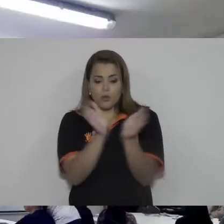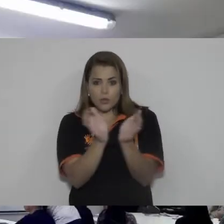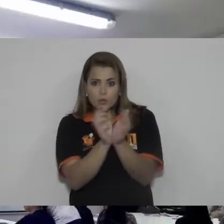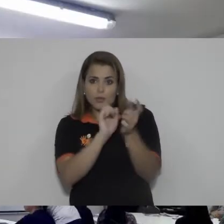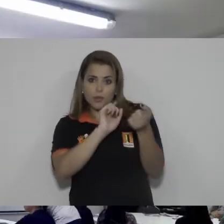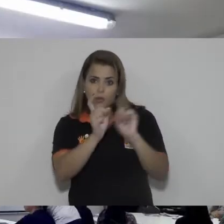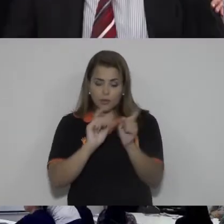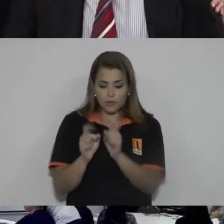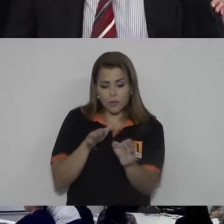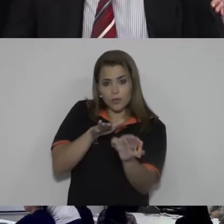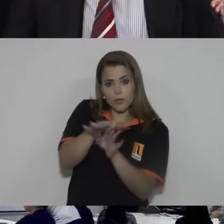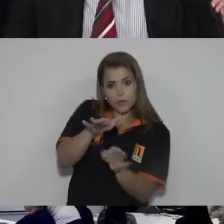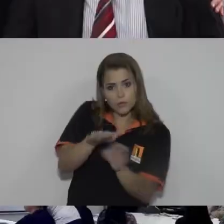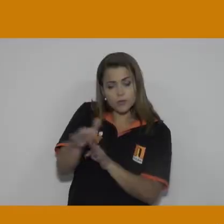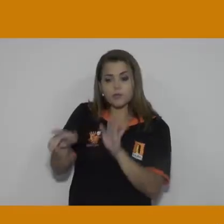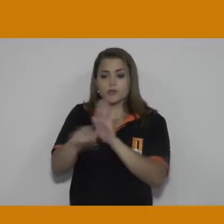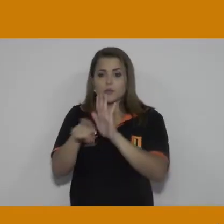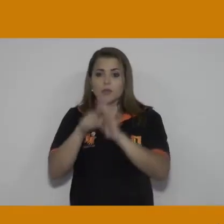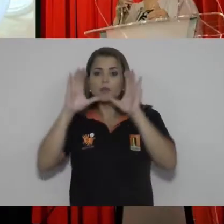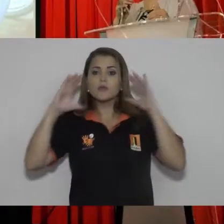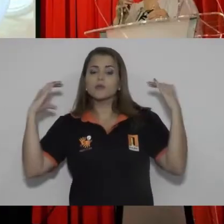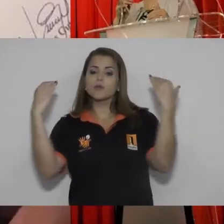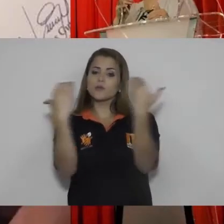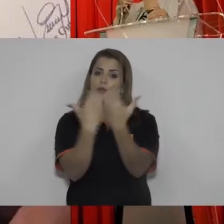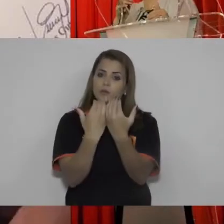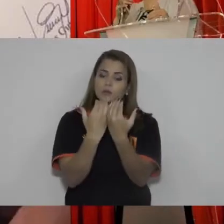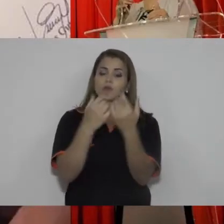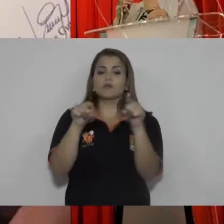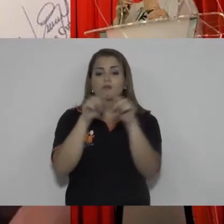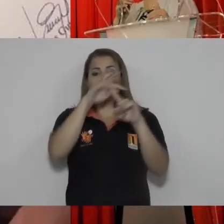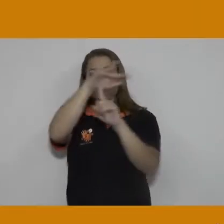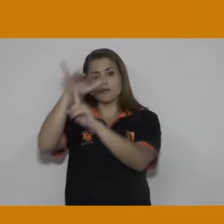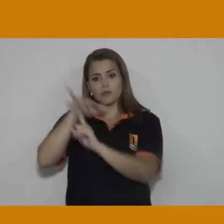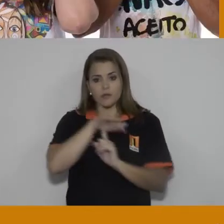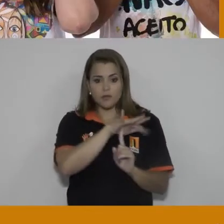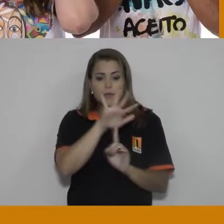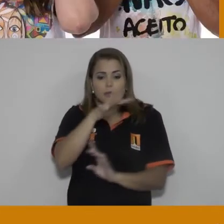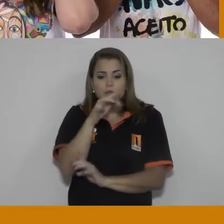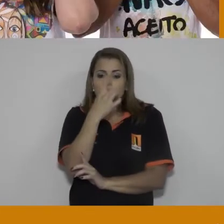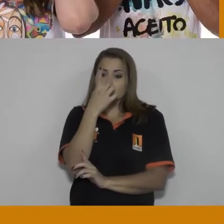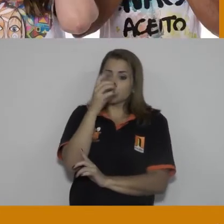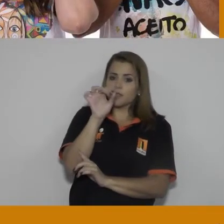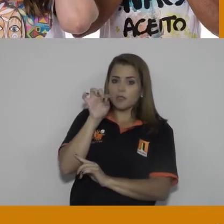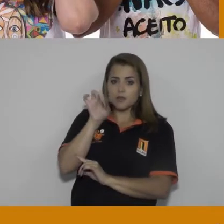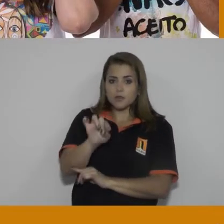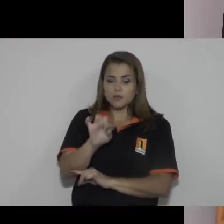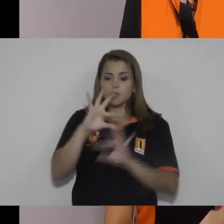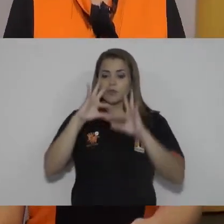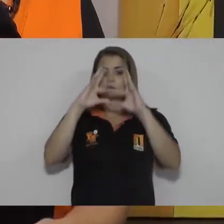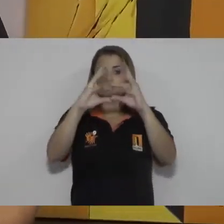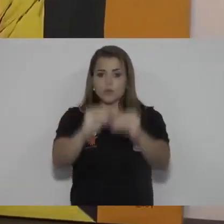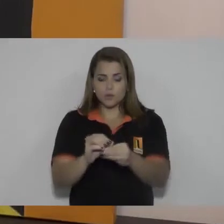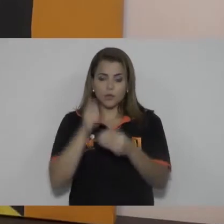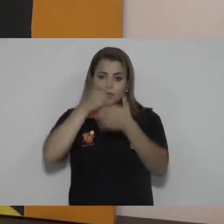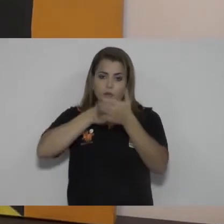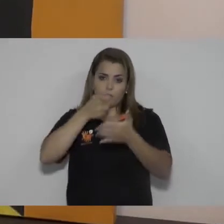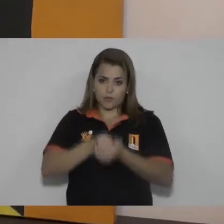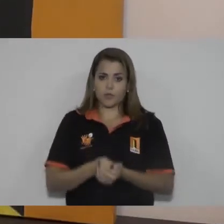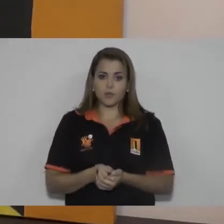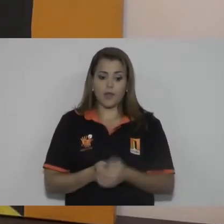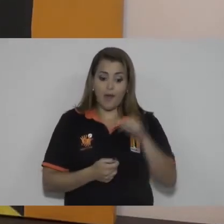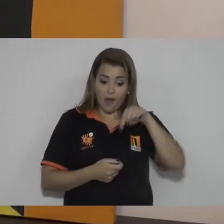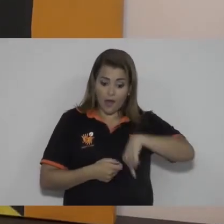feiras, congressos e eventos que mobilizaram e sensibilizaram mais de 10 mil pessoas pela inclusão. São muitas